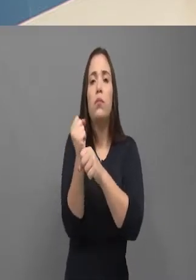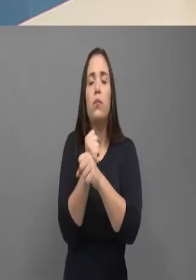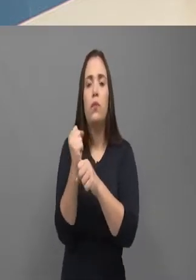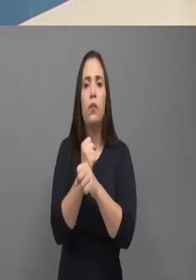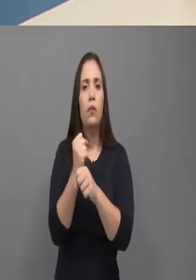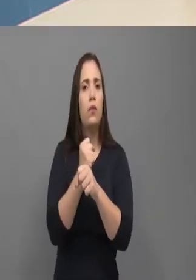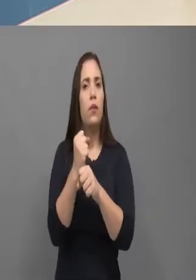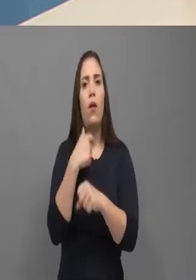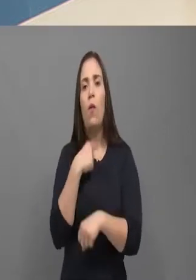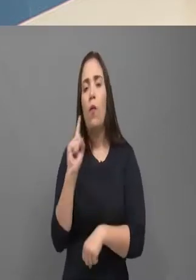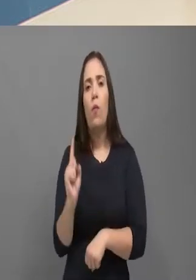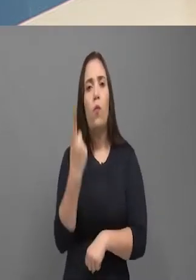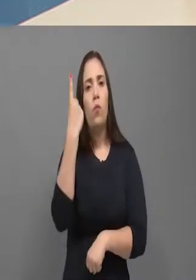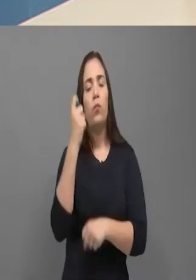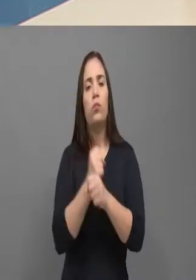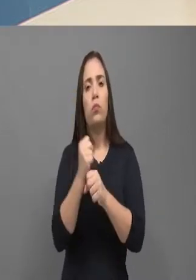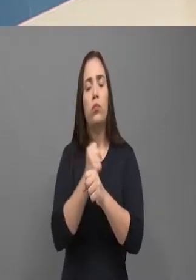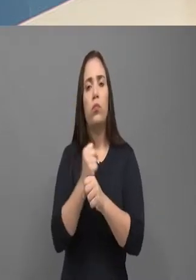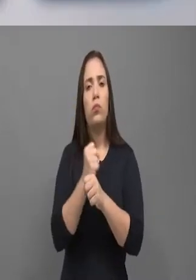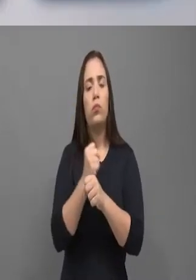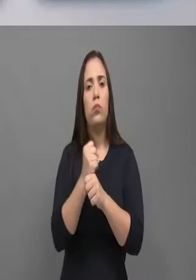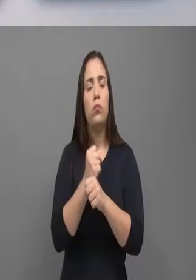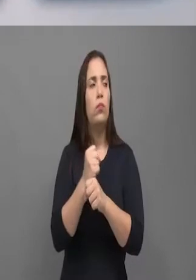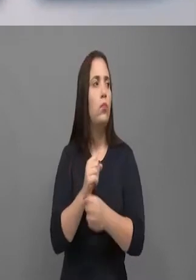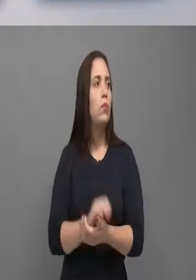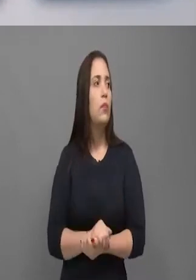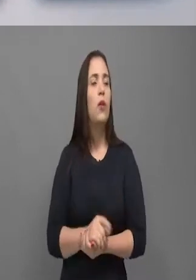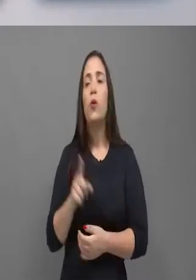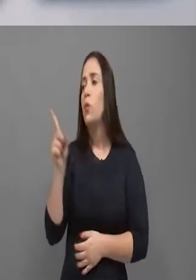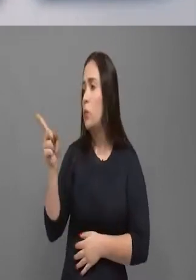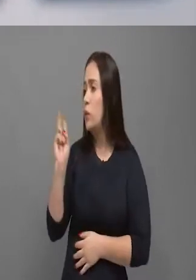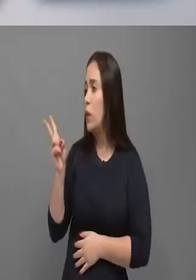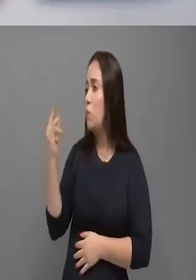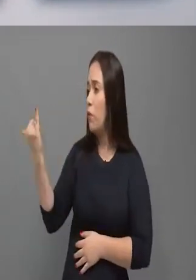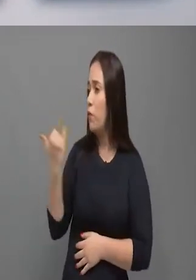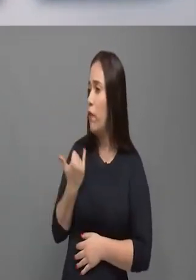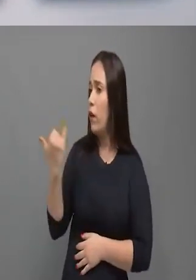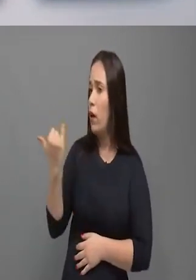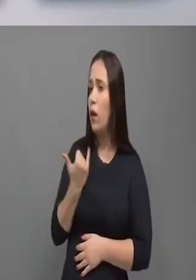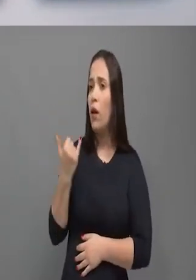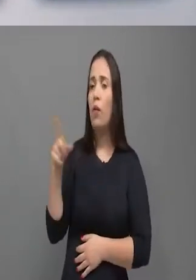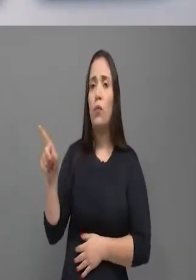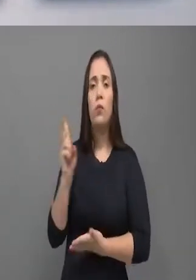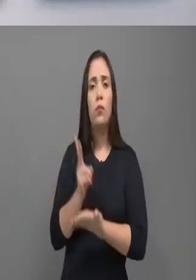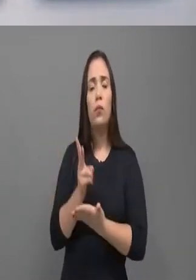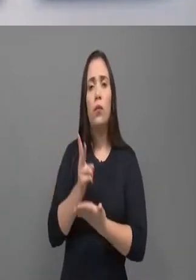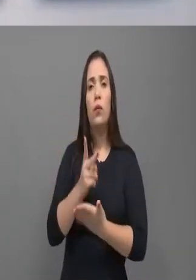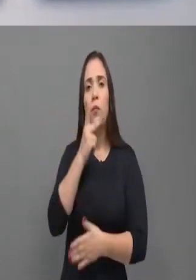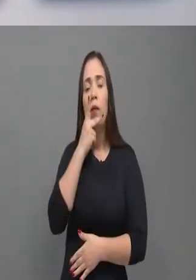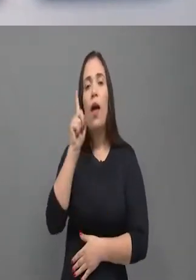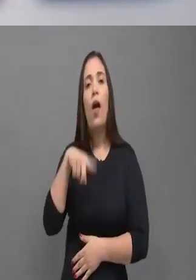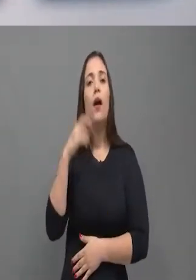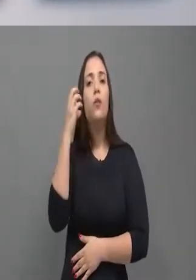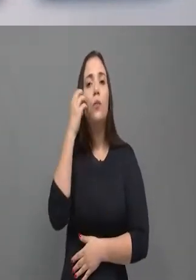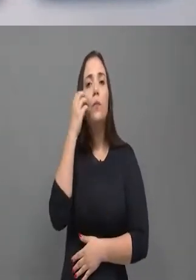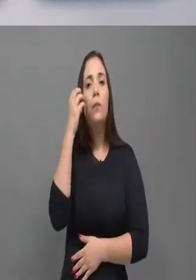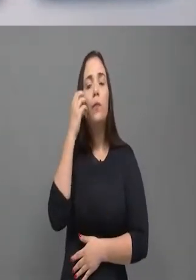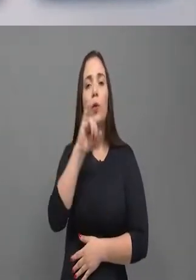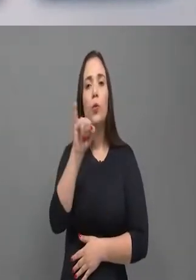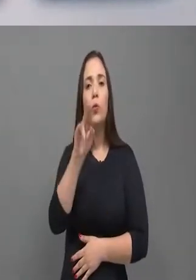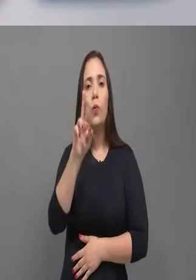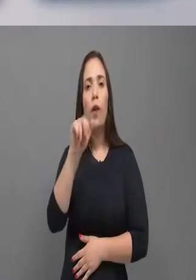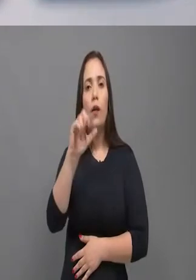entrei no PMDB, nunca imaginei de ser político na minha vida, mas fui chamado pelo doutor Jujurassi e